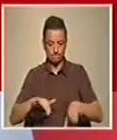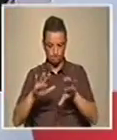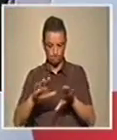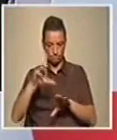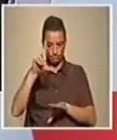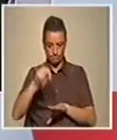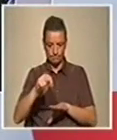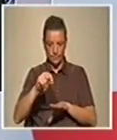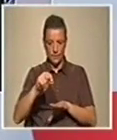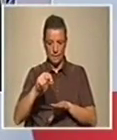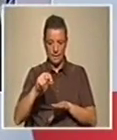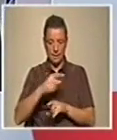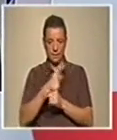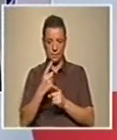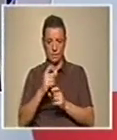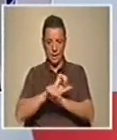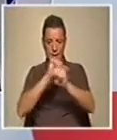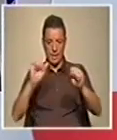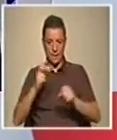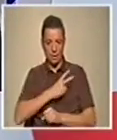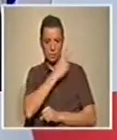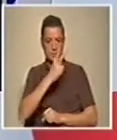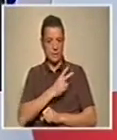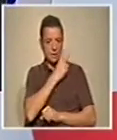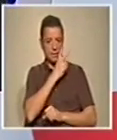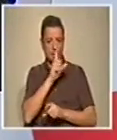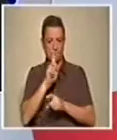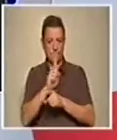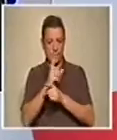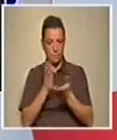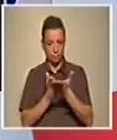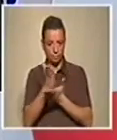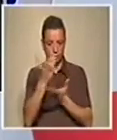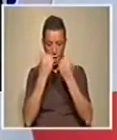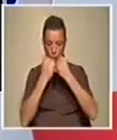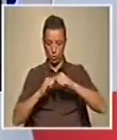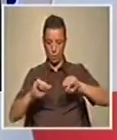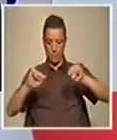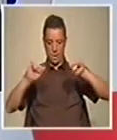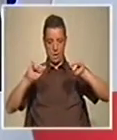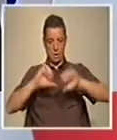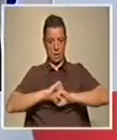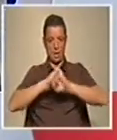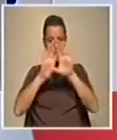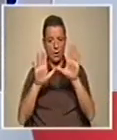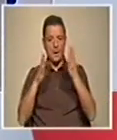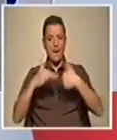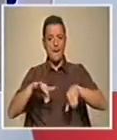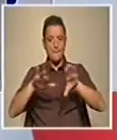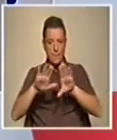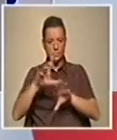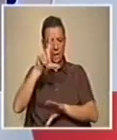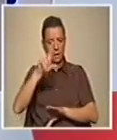também que apesar de cada universidade manter a sua autonomia, como é óbvio, também